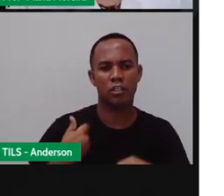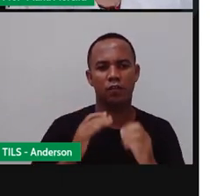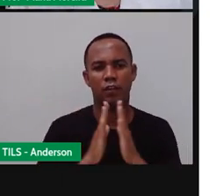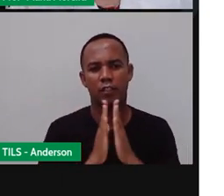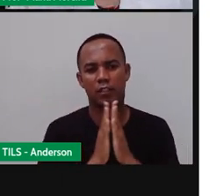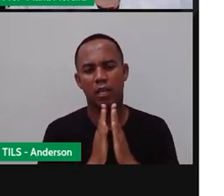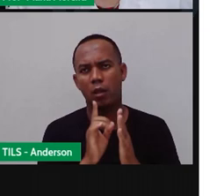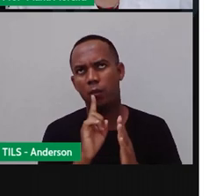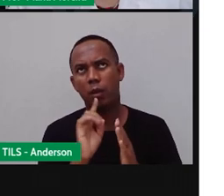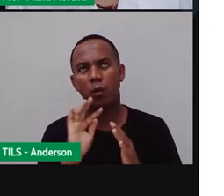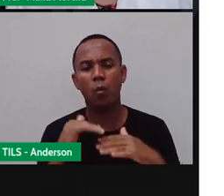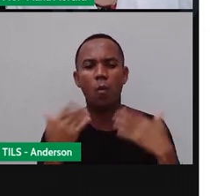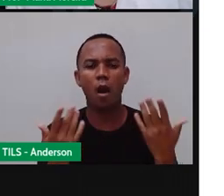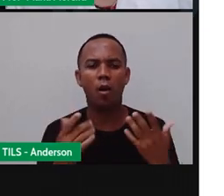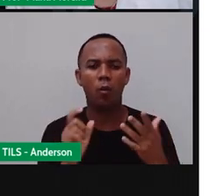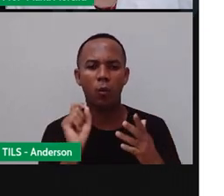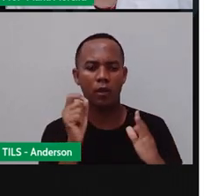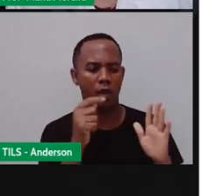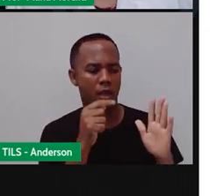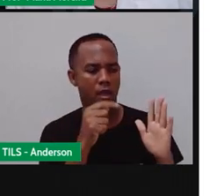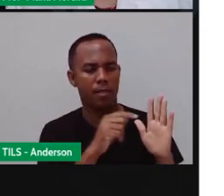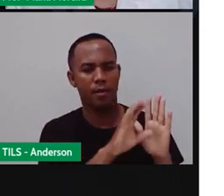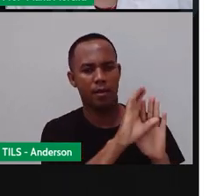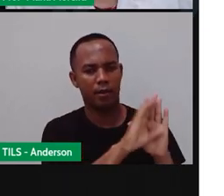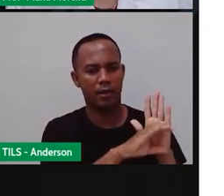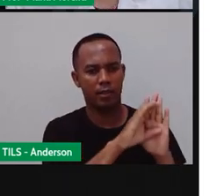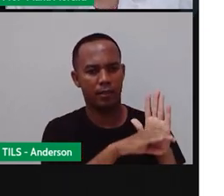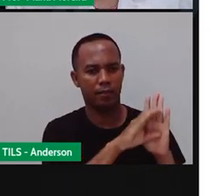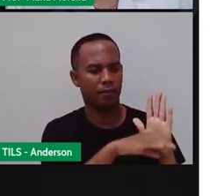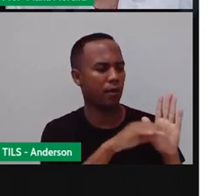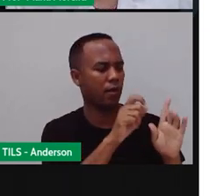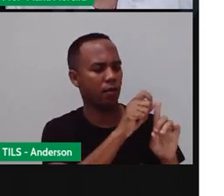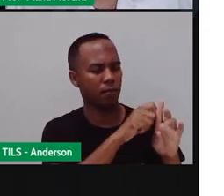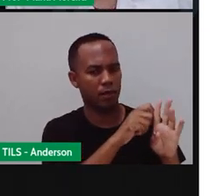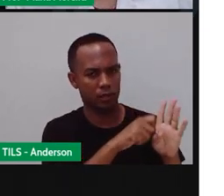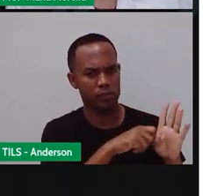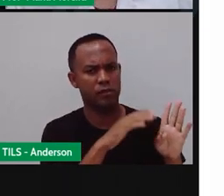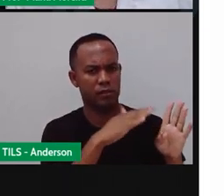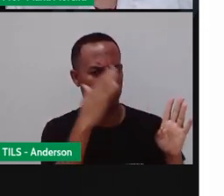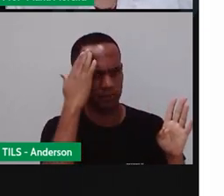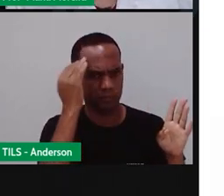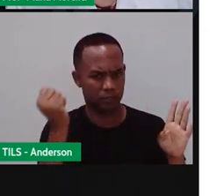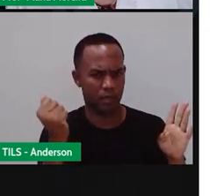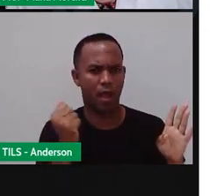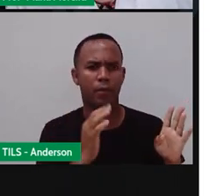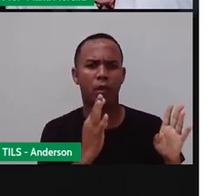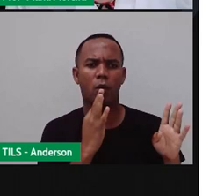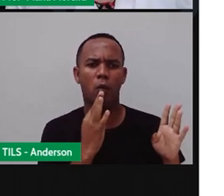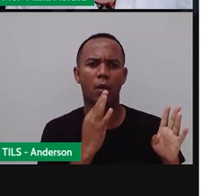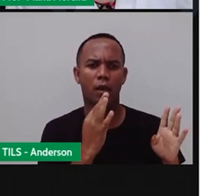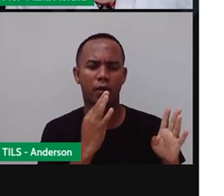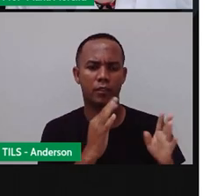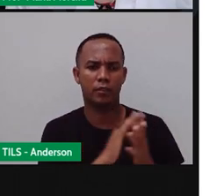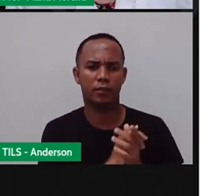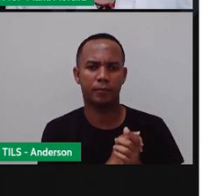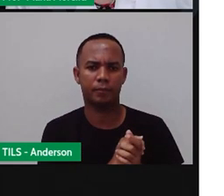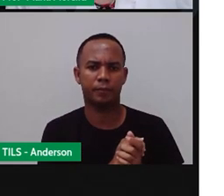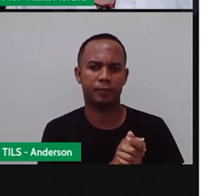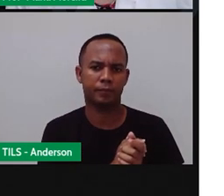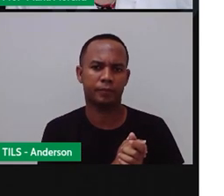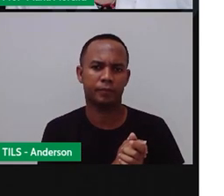Então, tudo isso é o quê? Muito importante. A gente consegue tudo isso através do calendário.